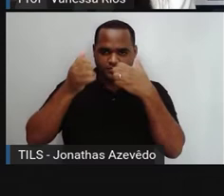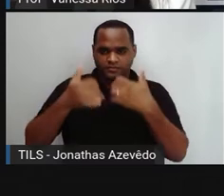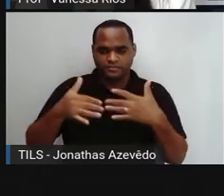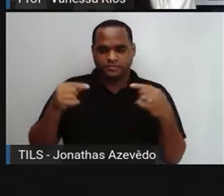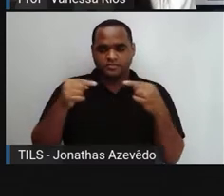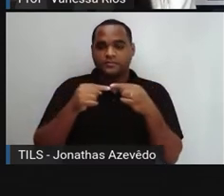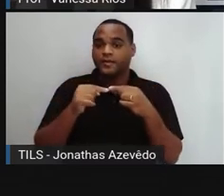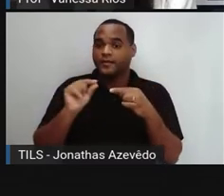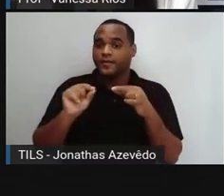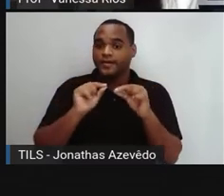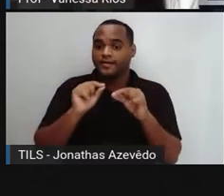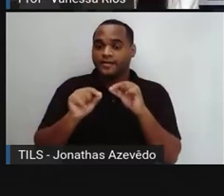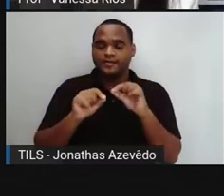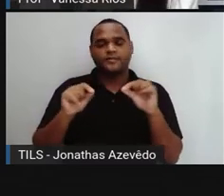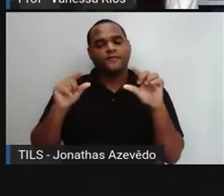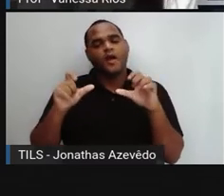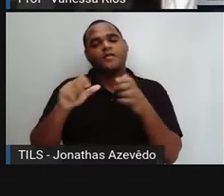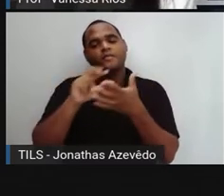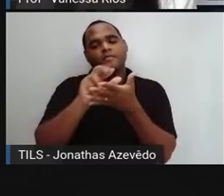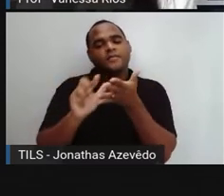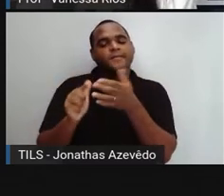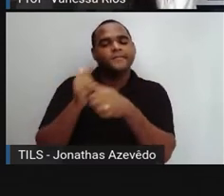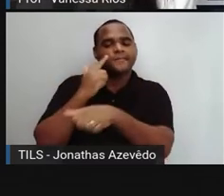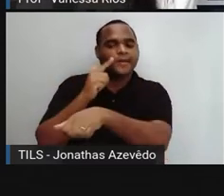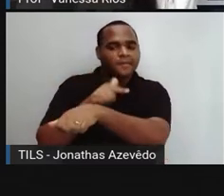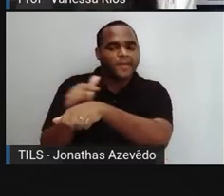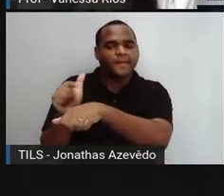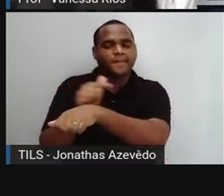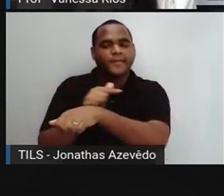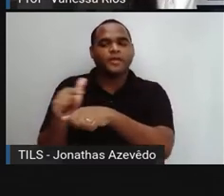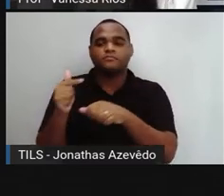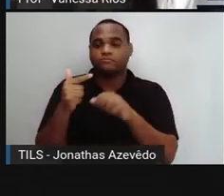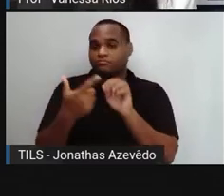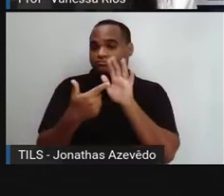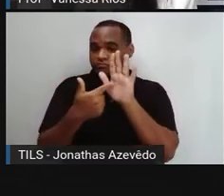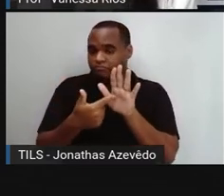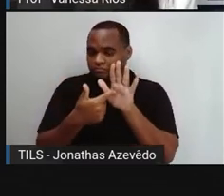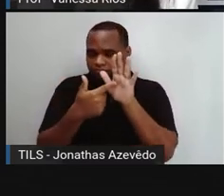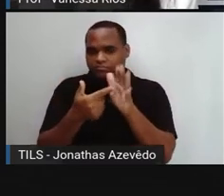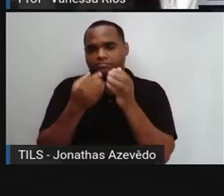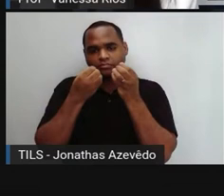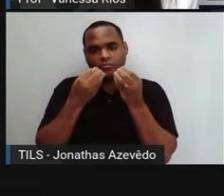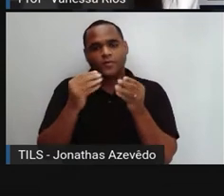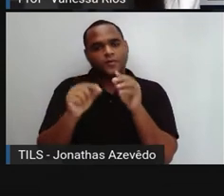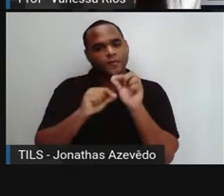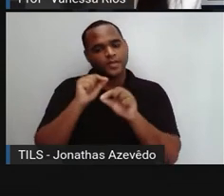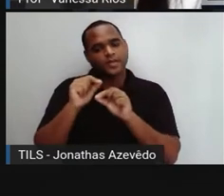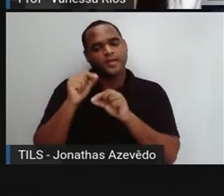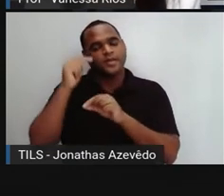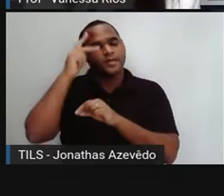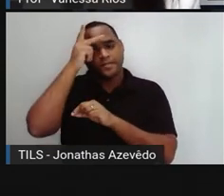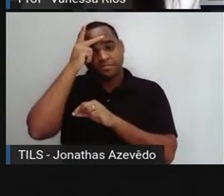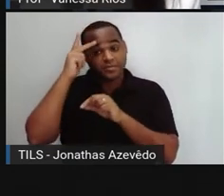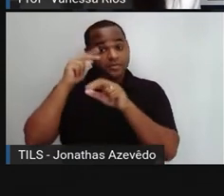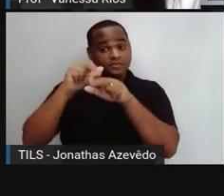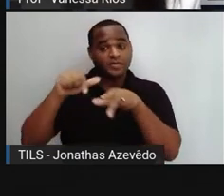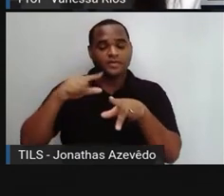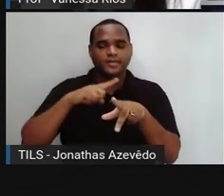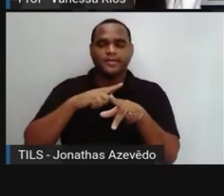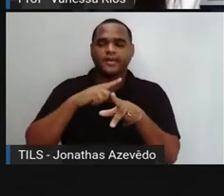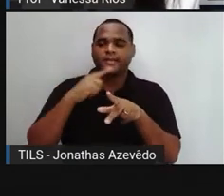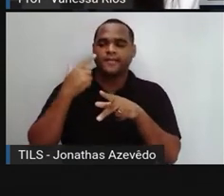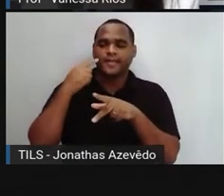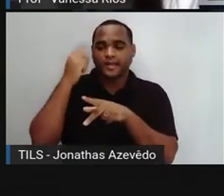comportamentos. E a gente sabe que as expressões e os comportamentos, principalmente das pessoas, como a gente está falando de